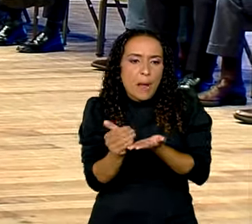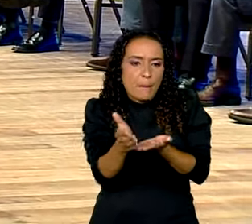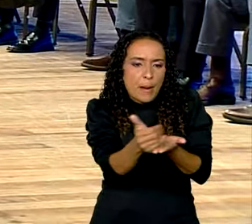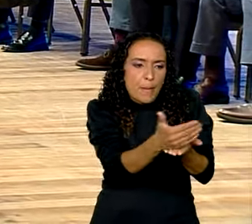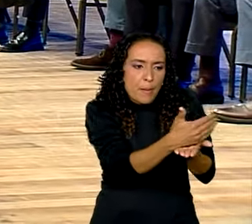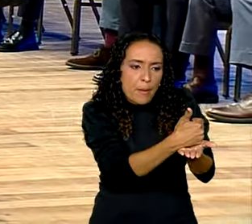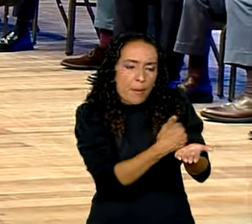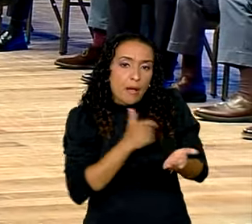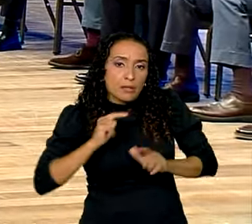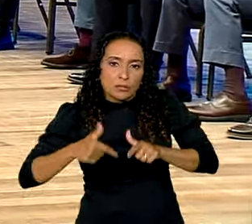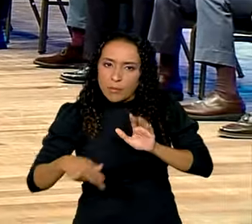trabalho do povo do Rio Grande do Sul.